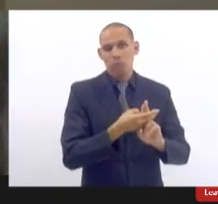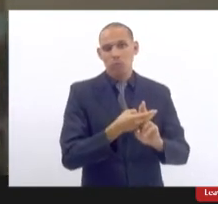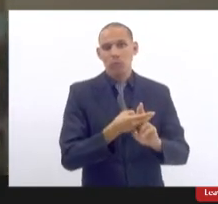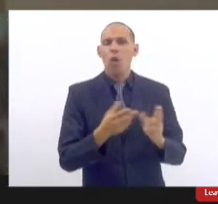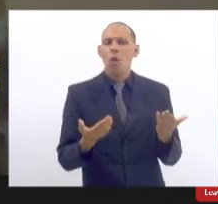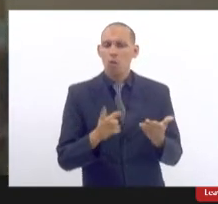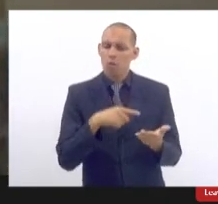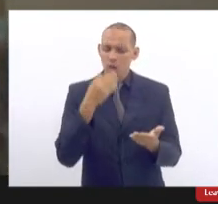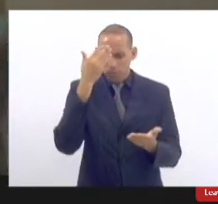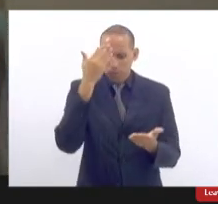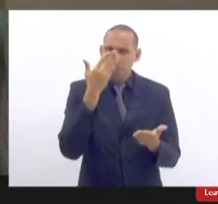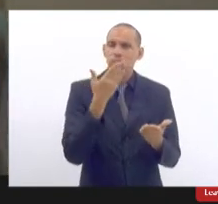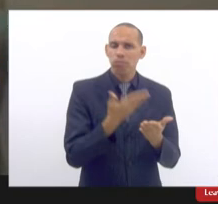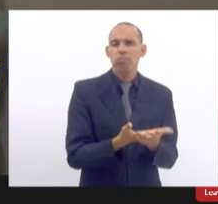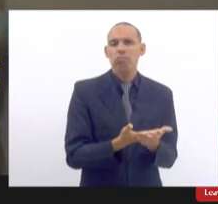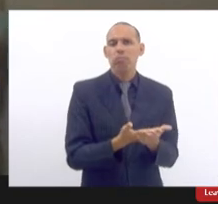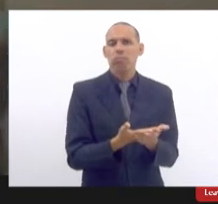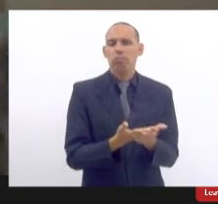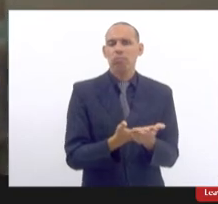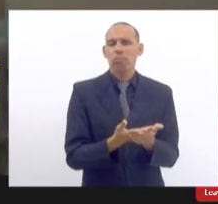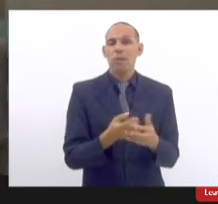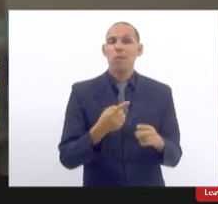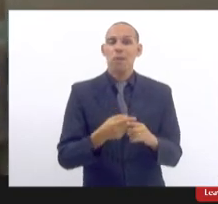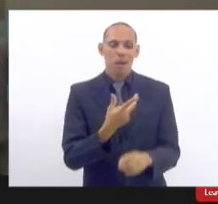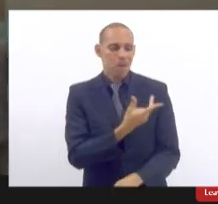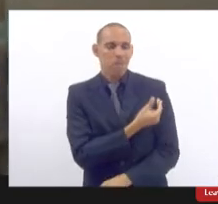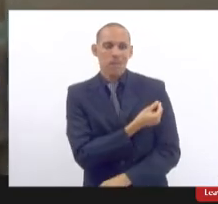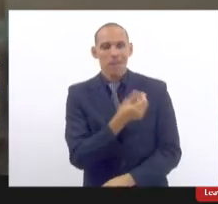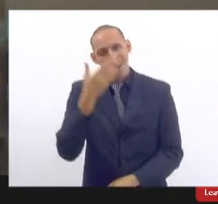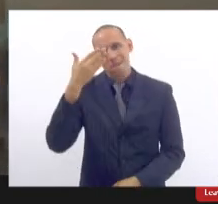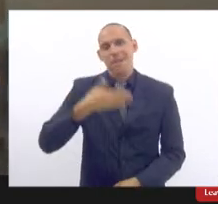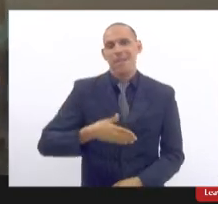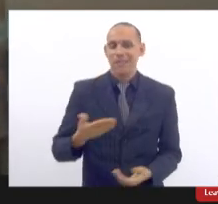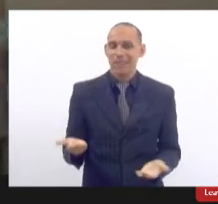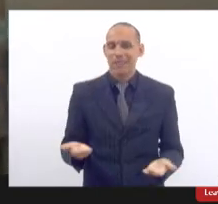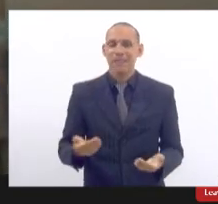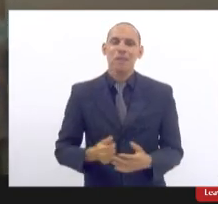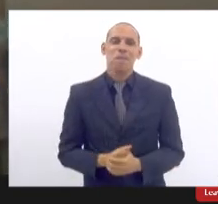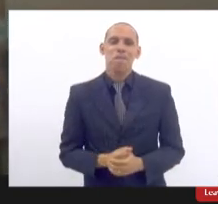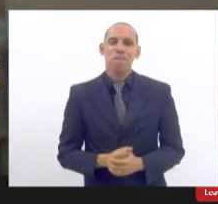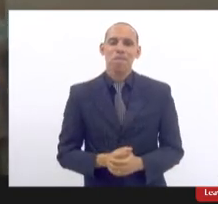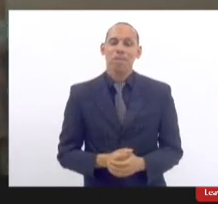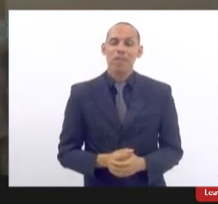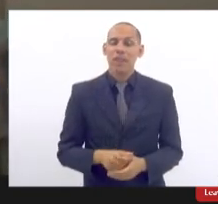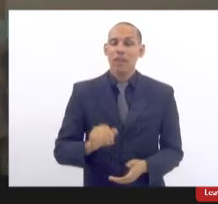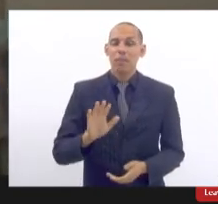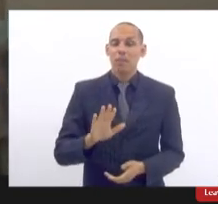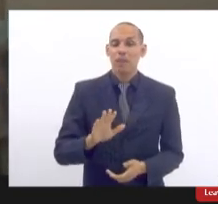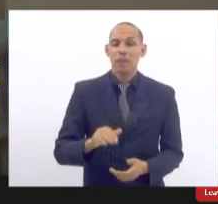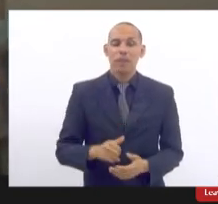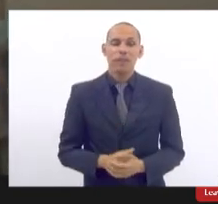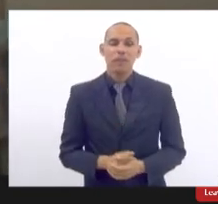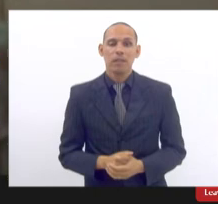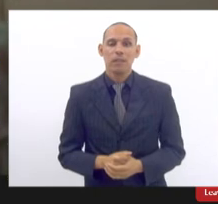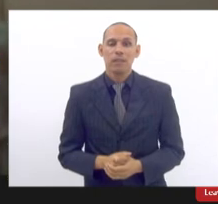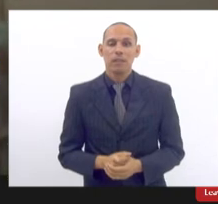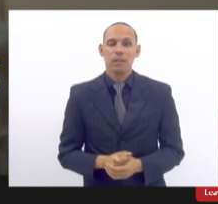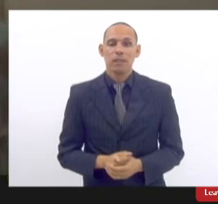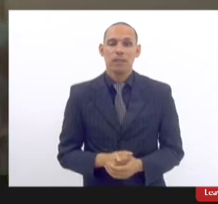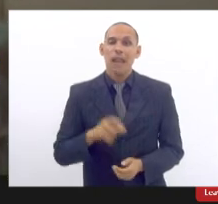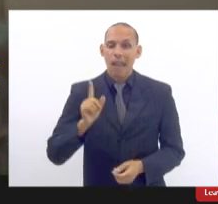confiança a partir do momento das vacinas aí enfim mas é é uma